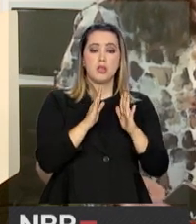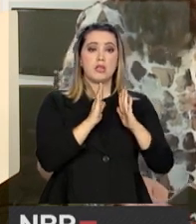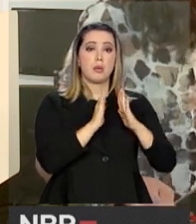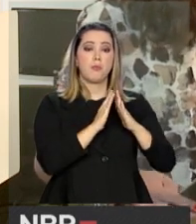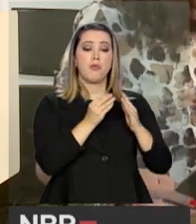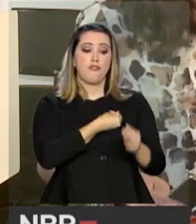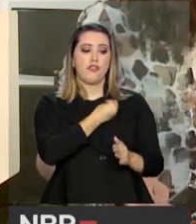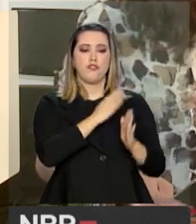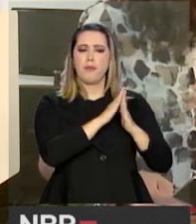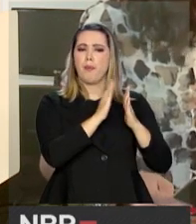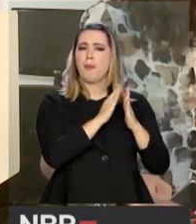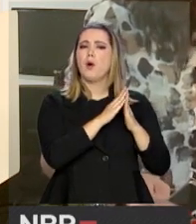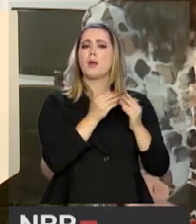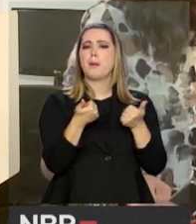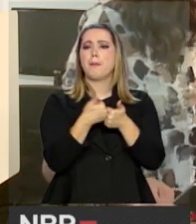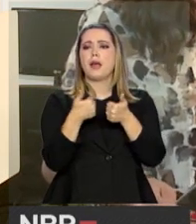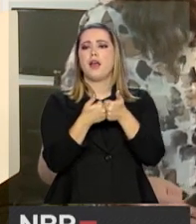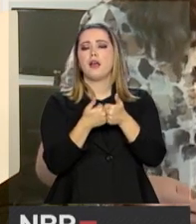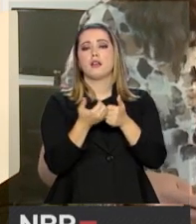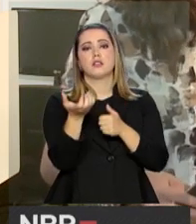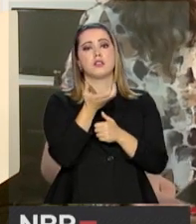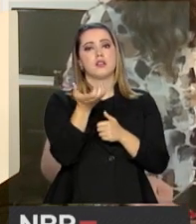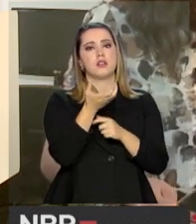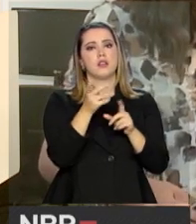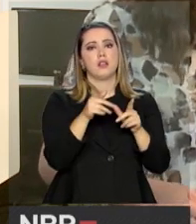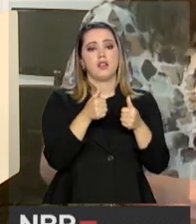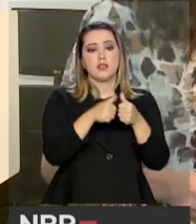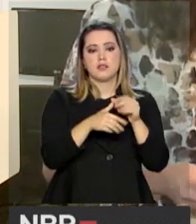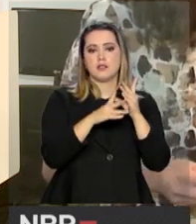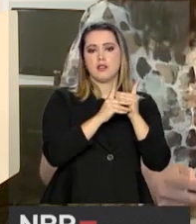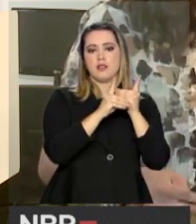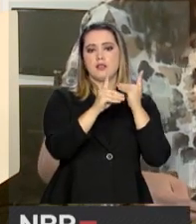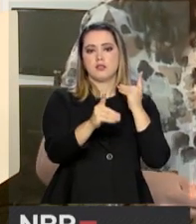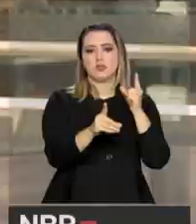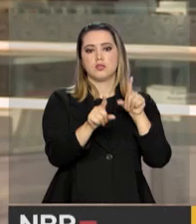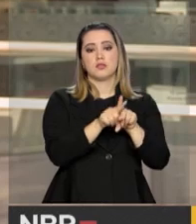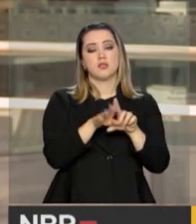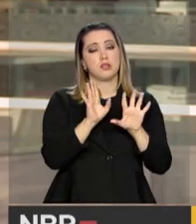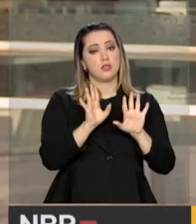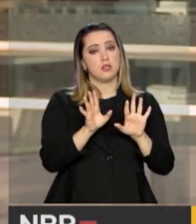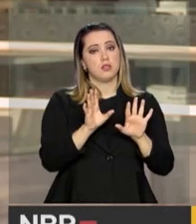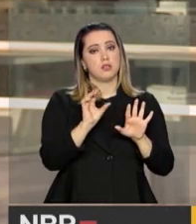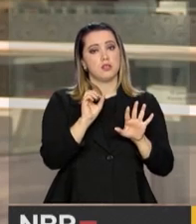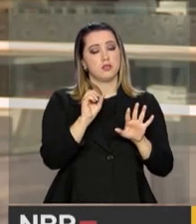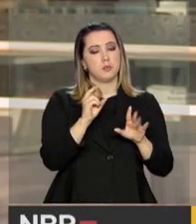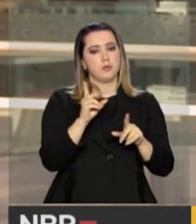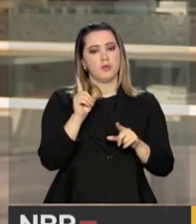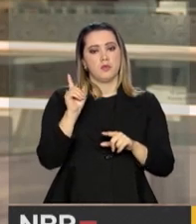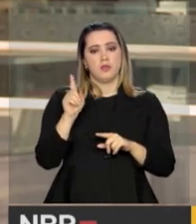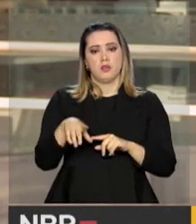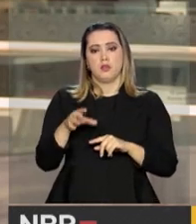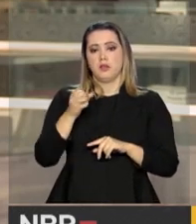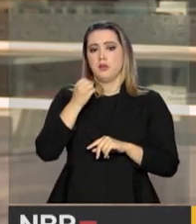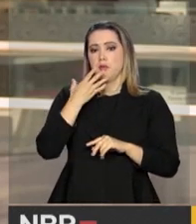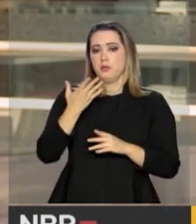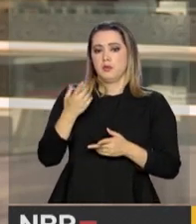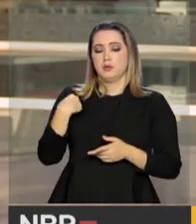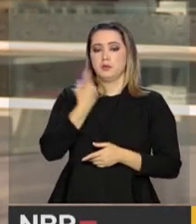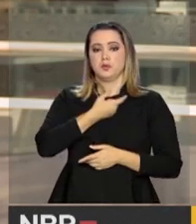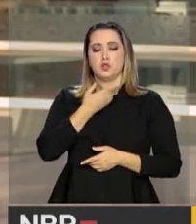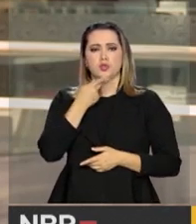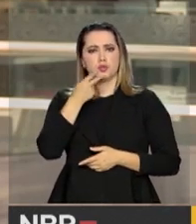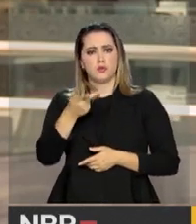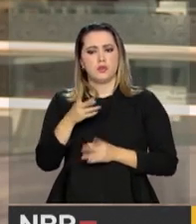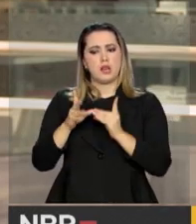educação não presencial, não necessariamente seria à distância. Isso é muito interessante, porque quando nós